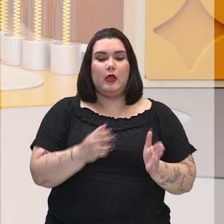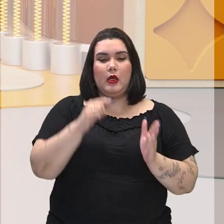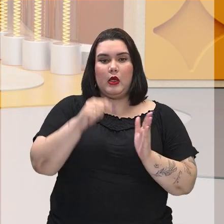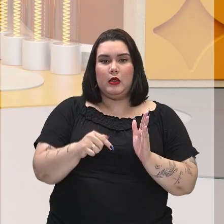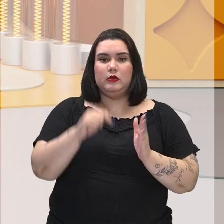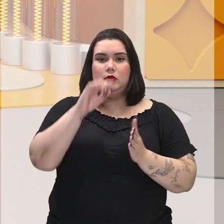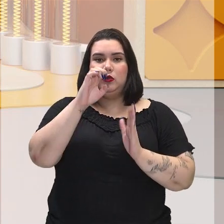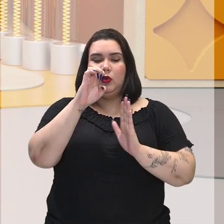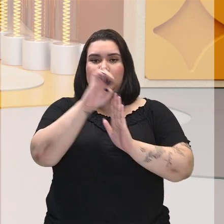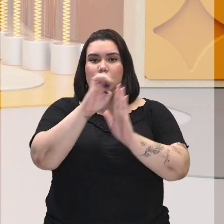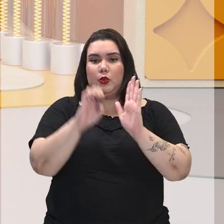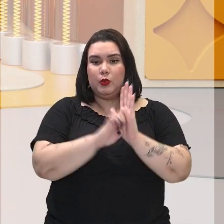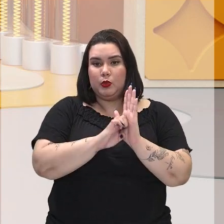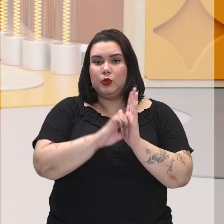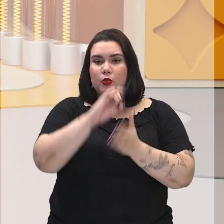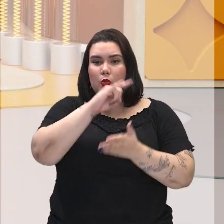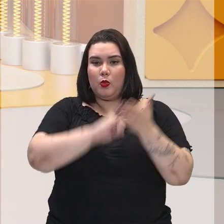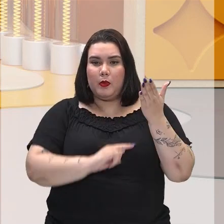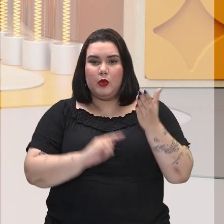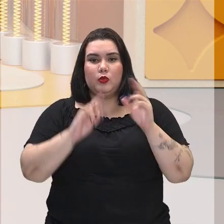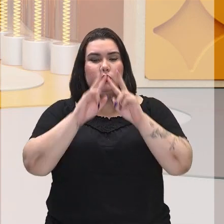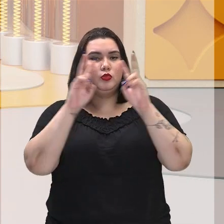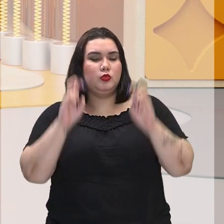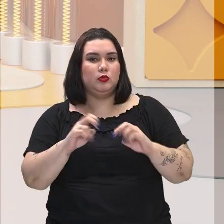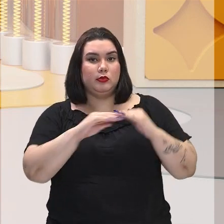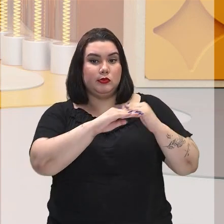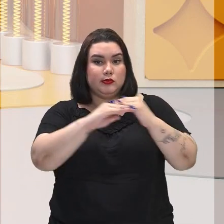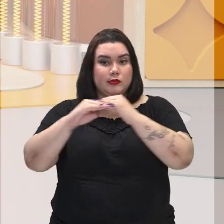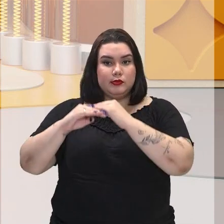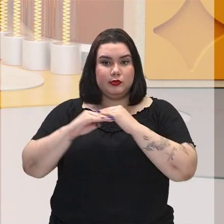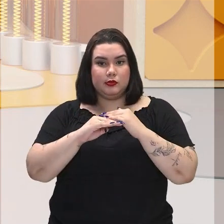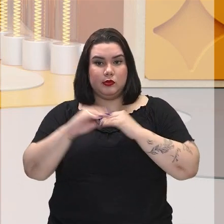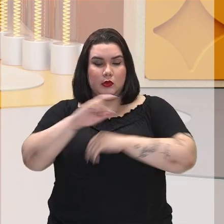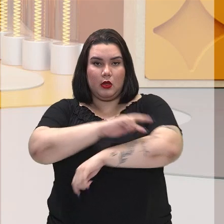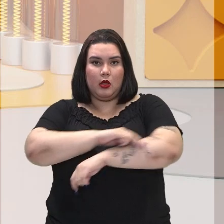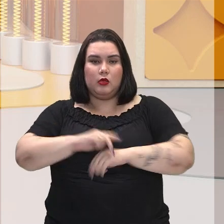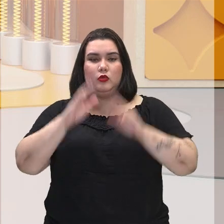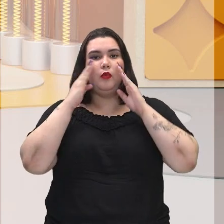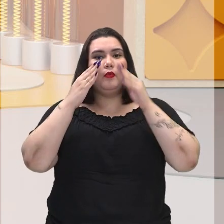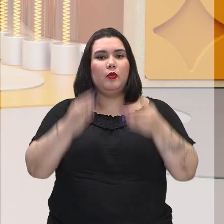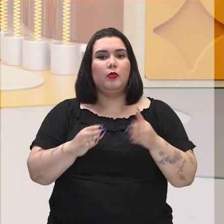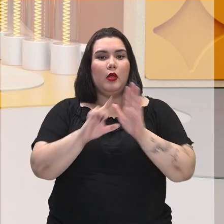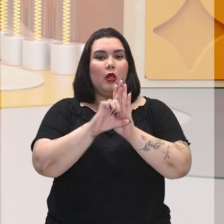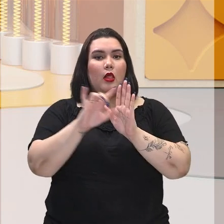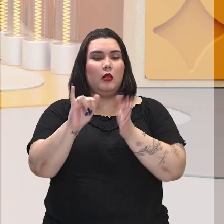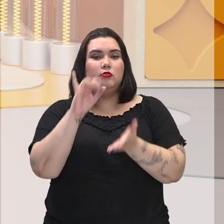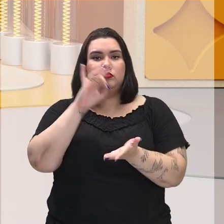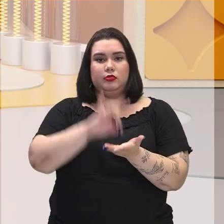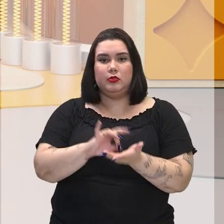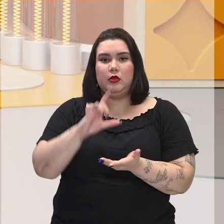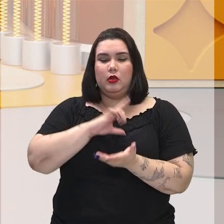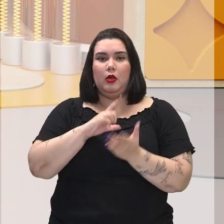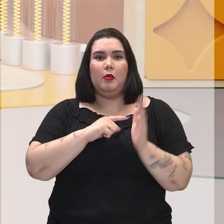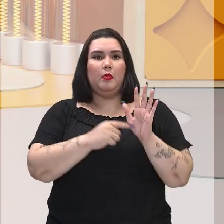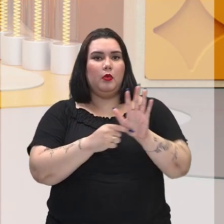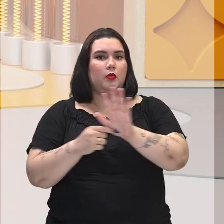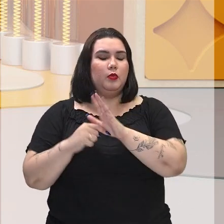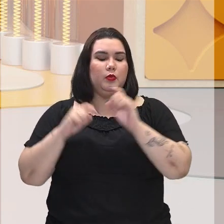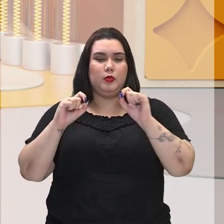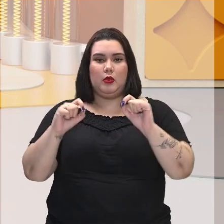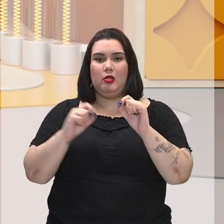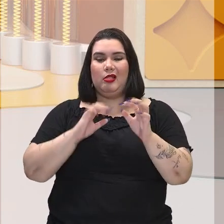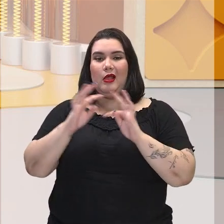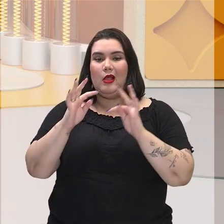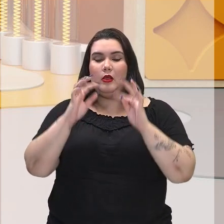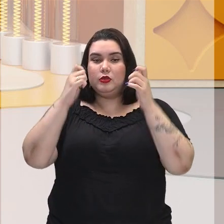que a gente acabou de ver da Igualdade Racial, traz a questão da lei de fato, que vai tratar sobre como